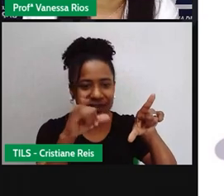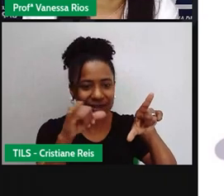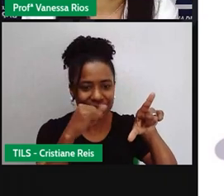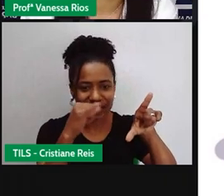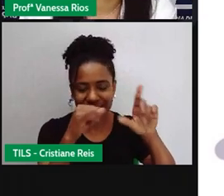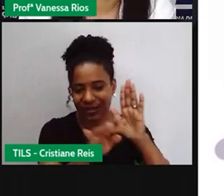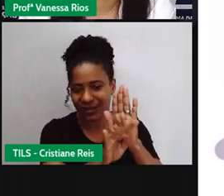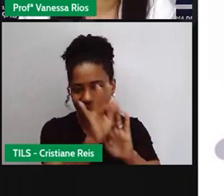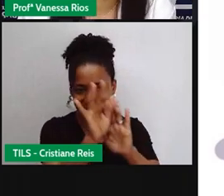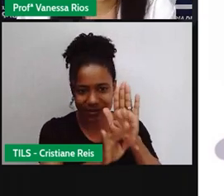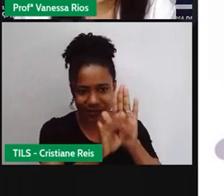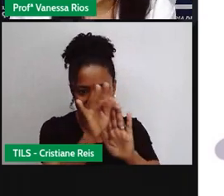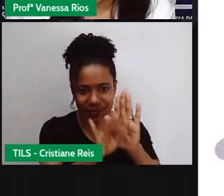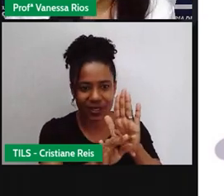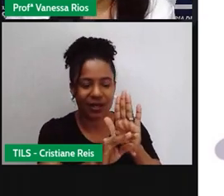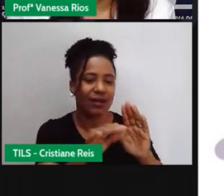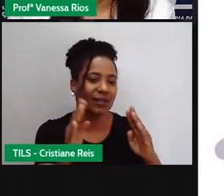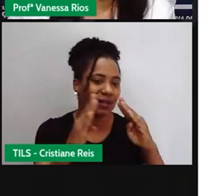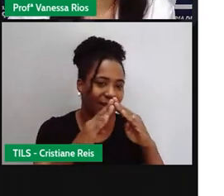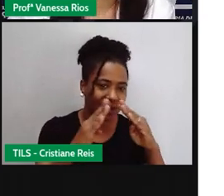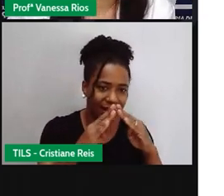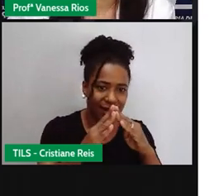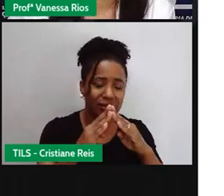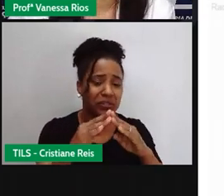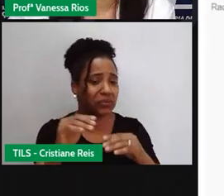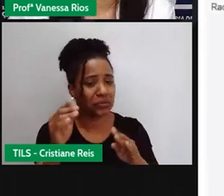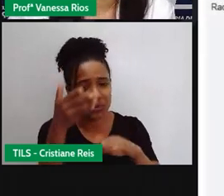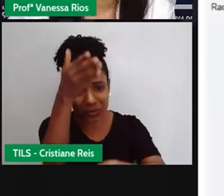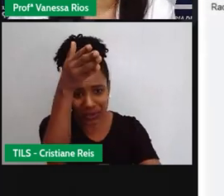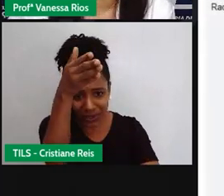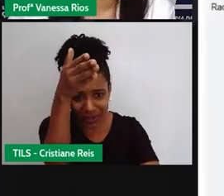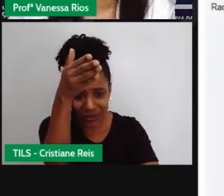aquecer a água aí da casa, do hotel.